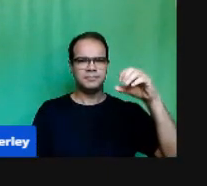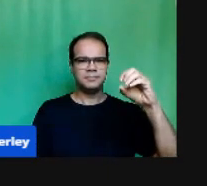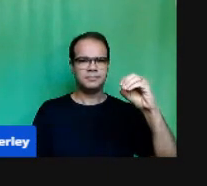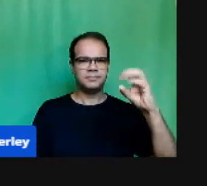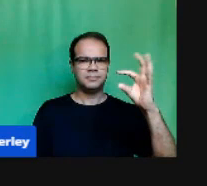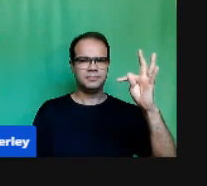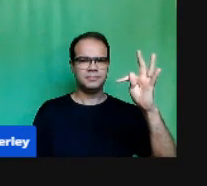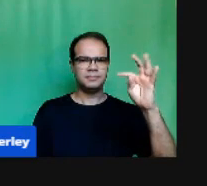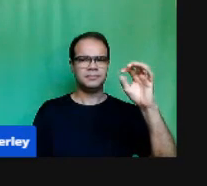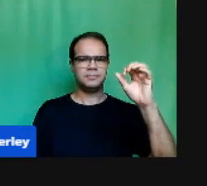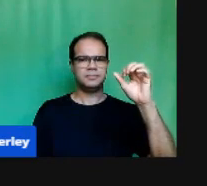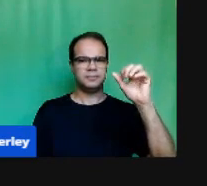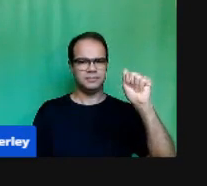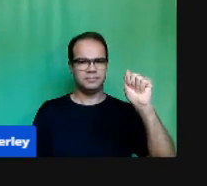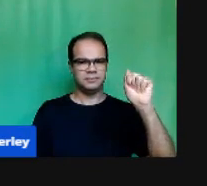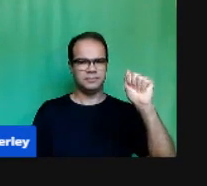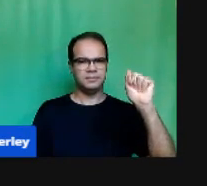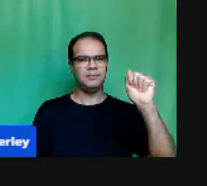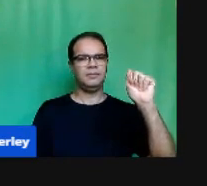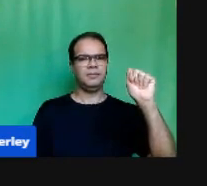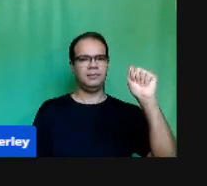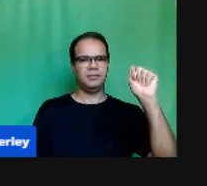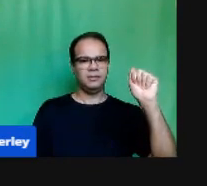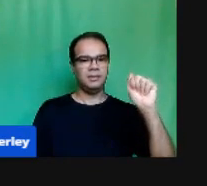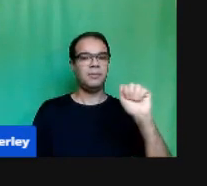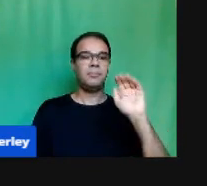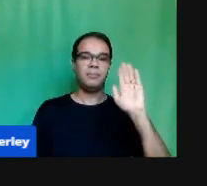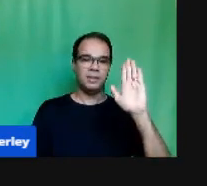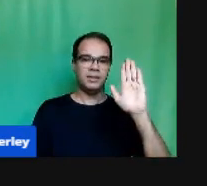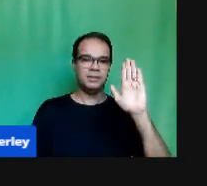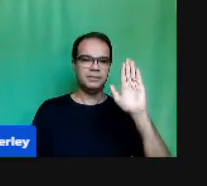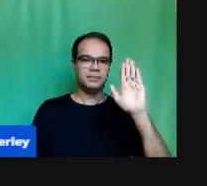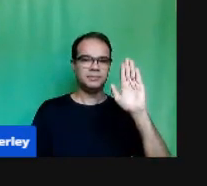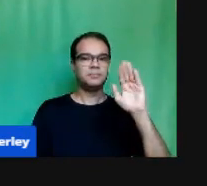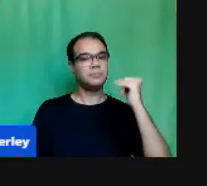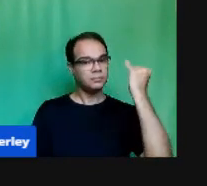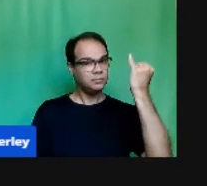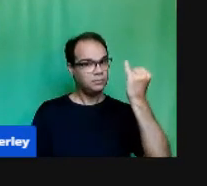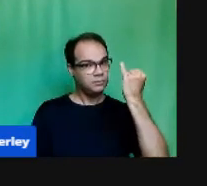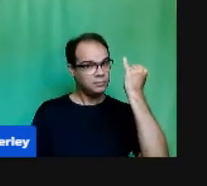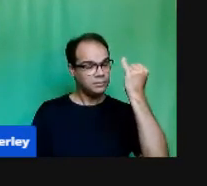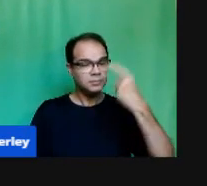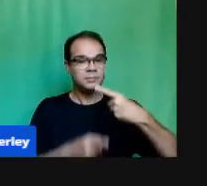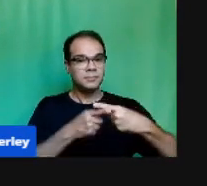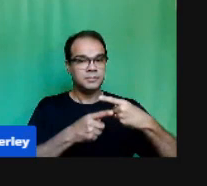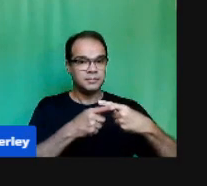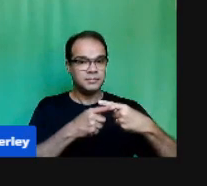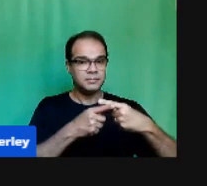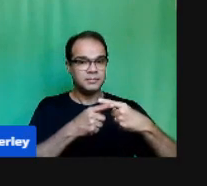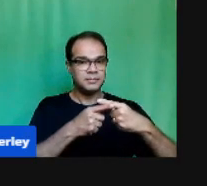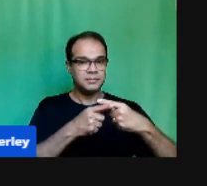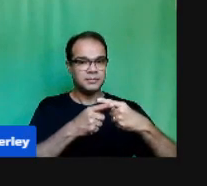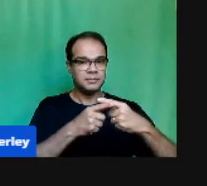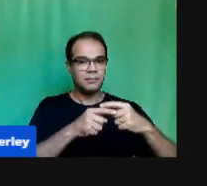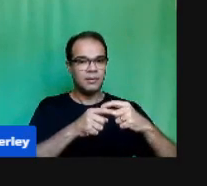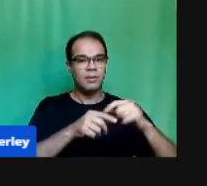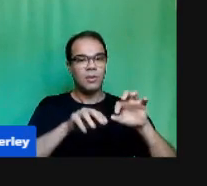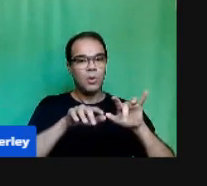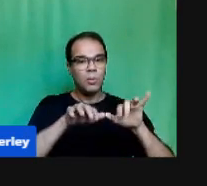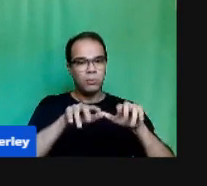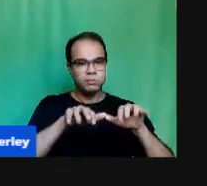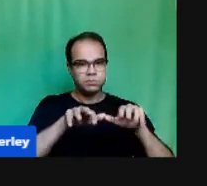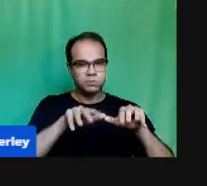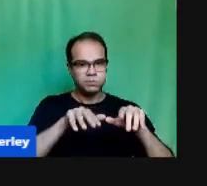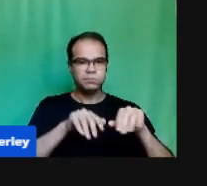Para fazer A informação E o conhecimento Chegar Chegar a todos São aquelas Perguntas